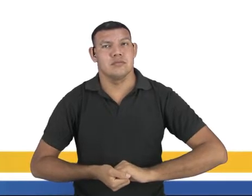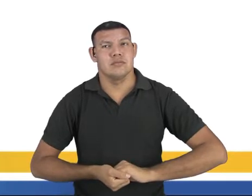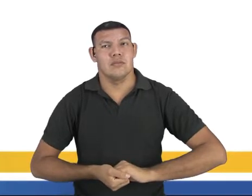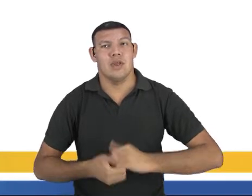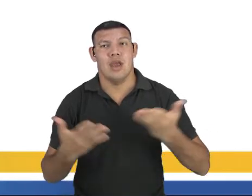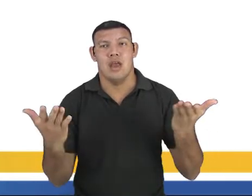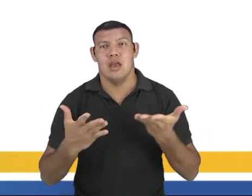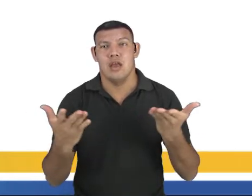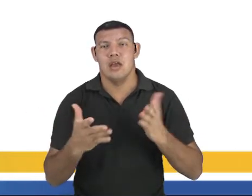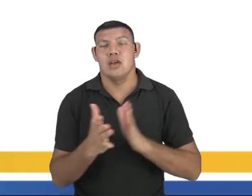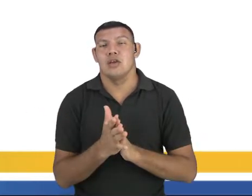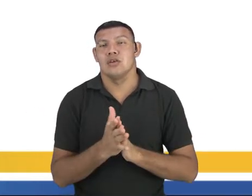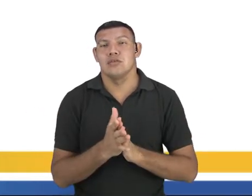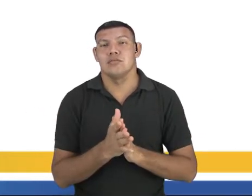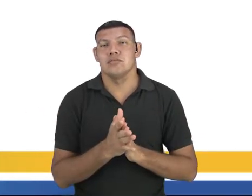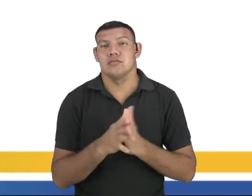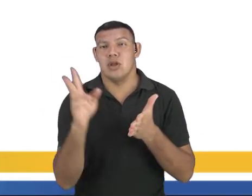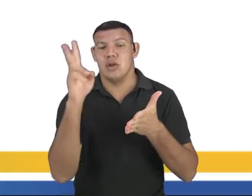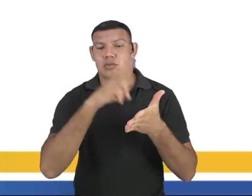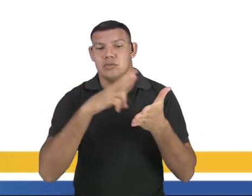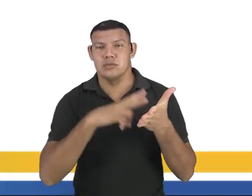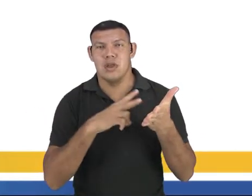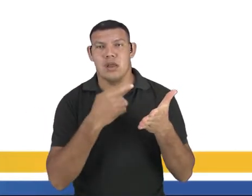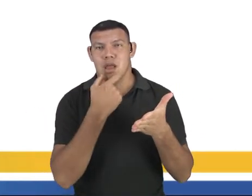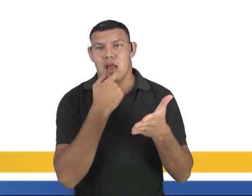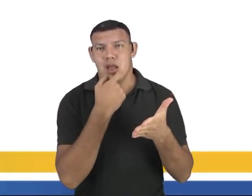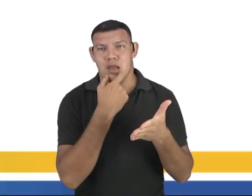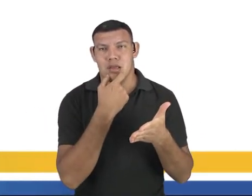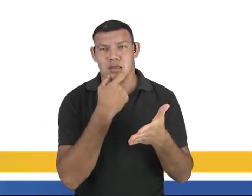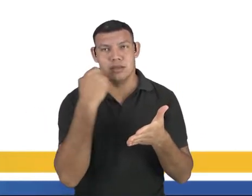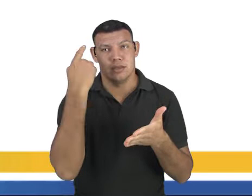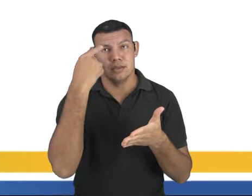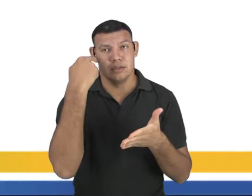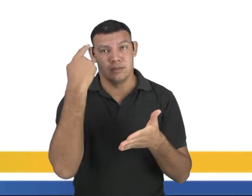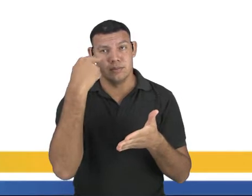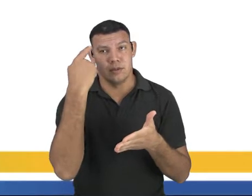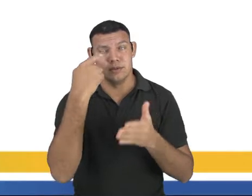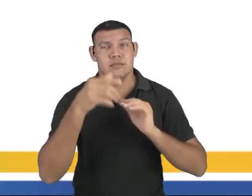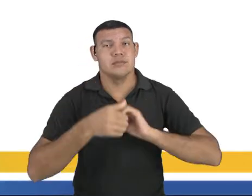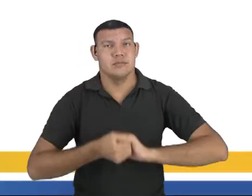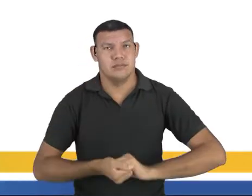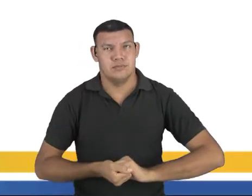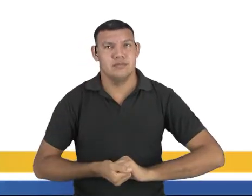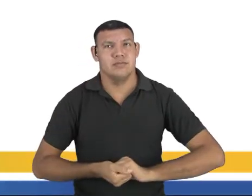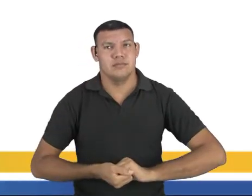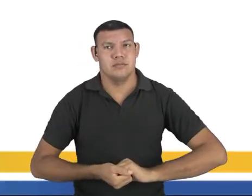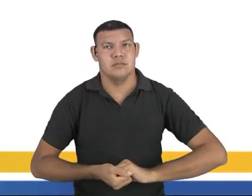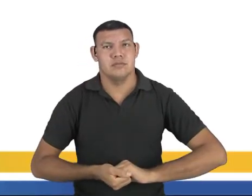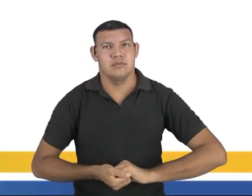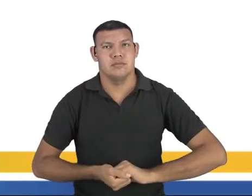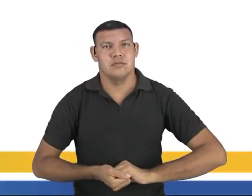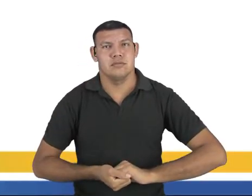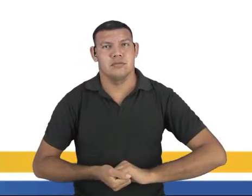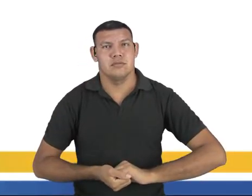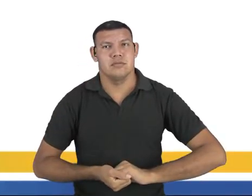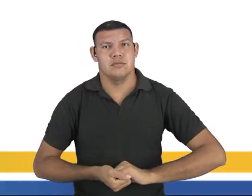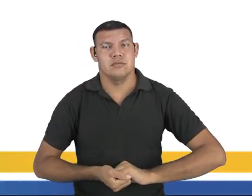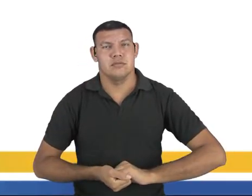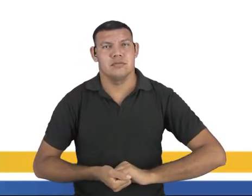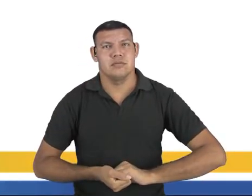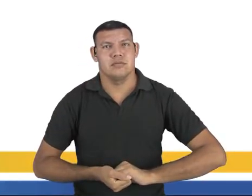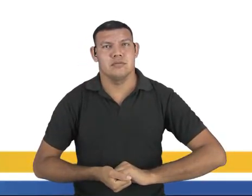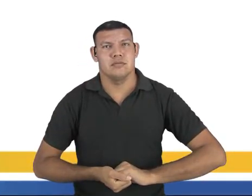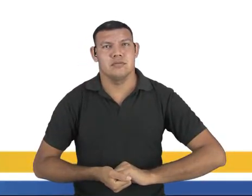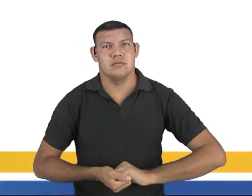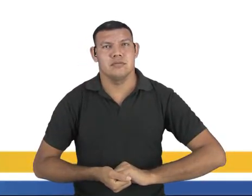que tu mamá está no campo, negrito. Te vai atraer codornices para ti. Te vai atraer